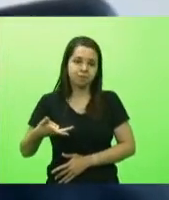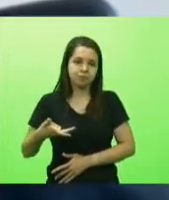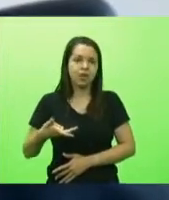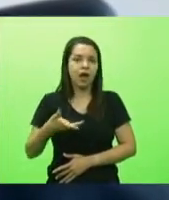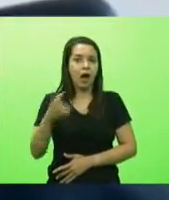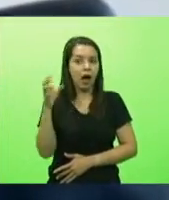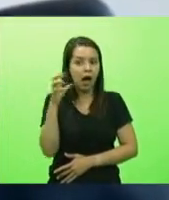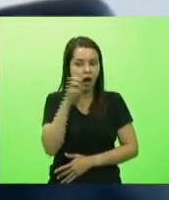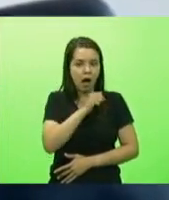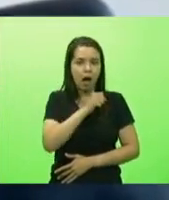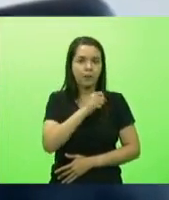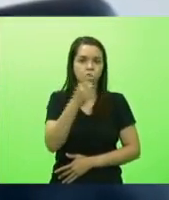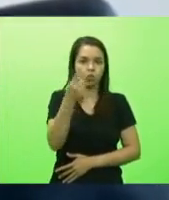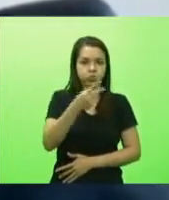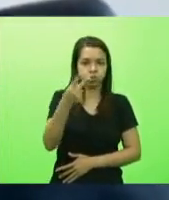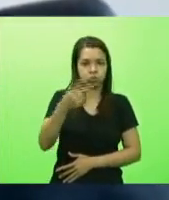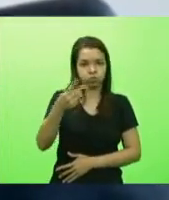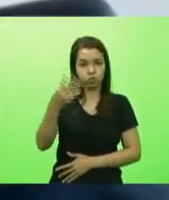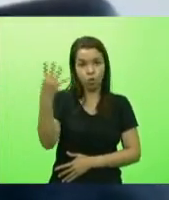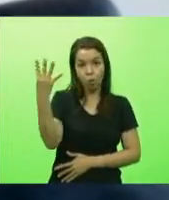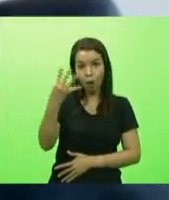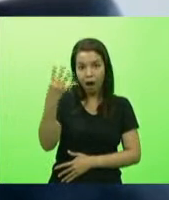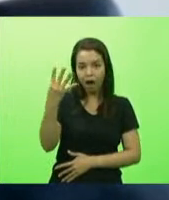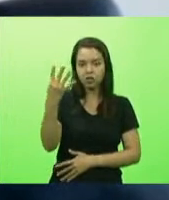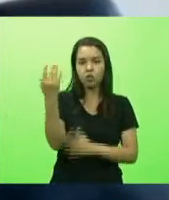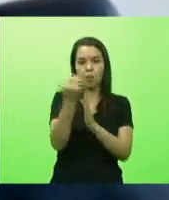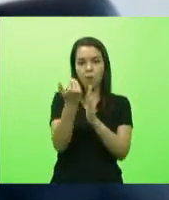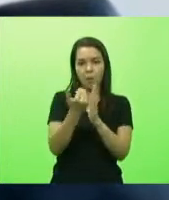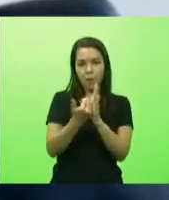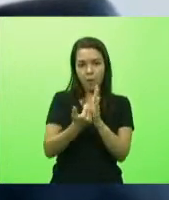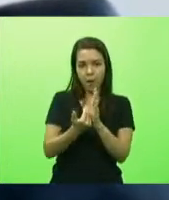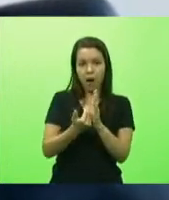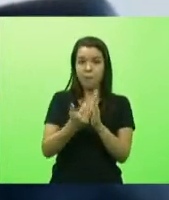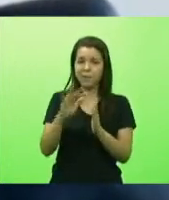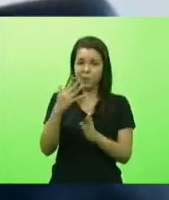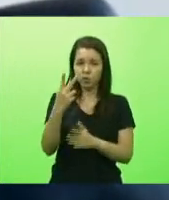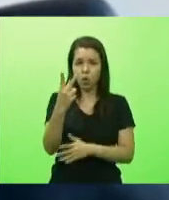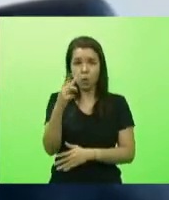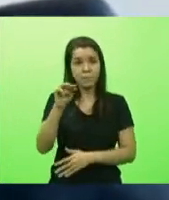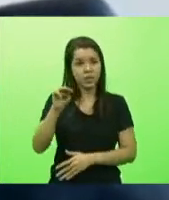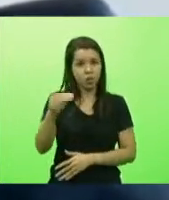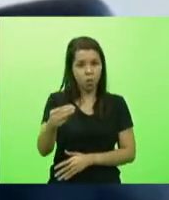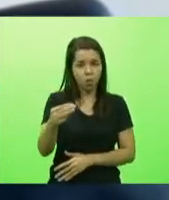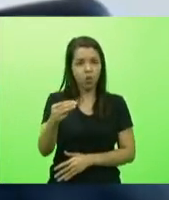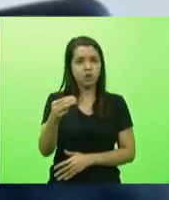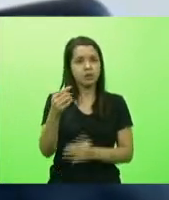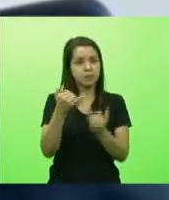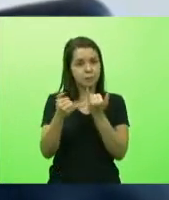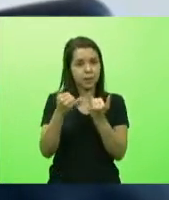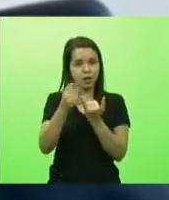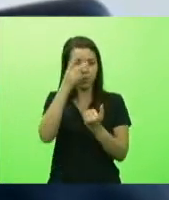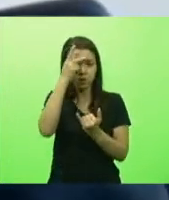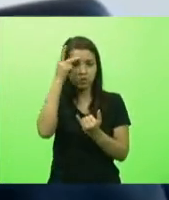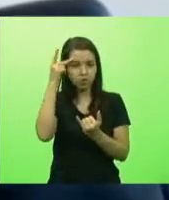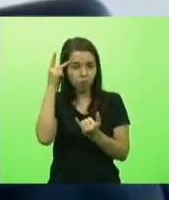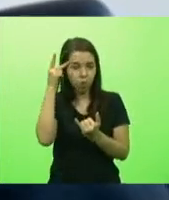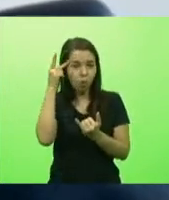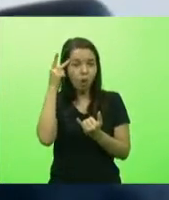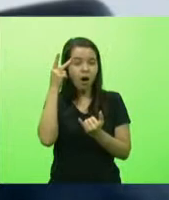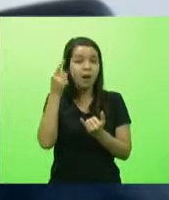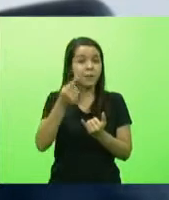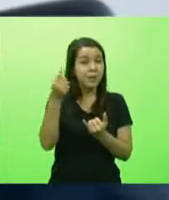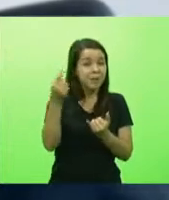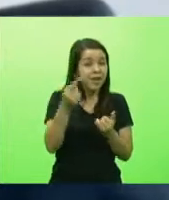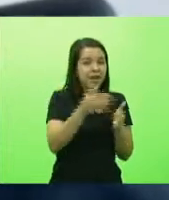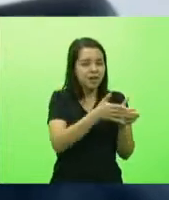fases lembrando lembrando que são 2 milhões e meio de pessoas aproximadamente nas fases iniciais quanto a questão dos